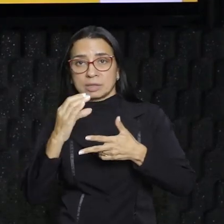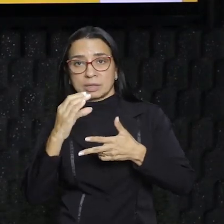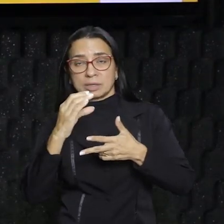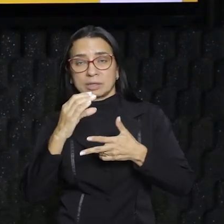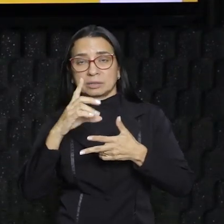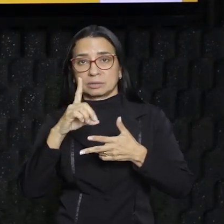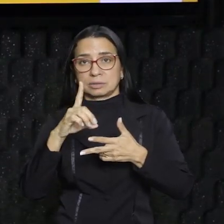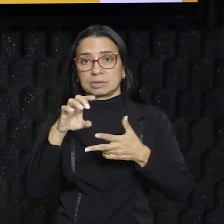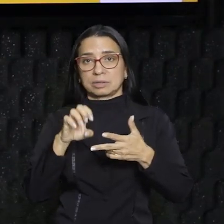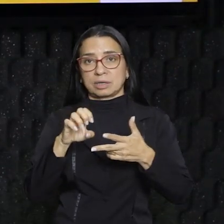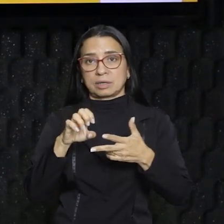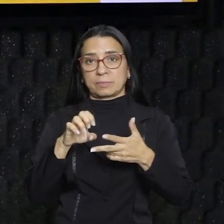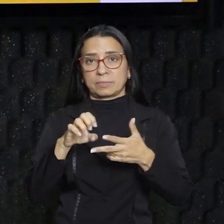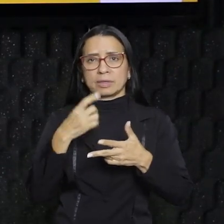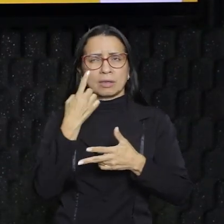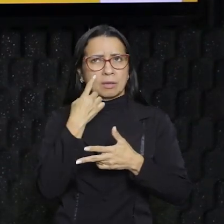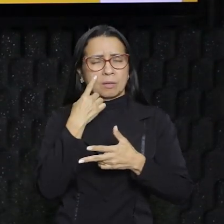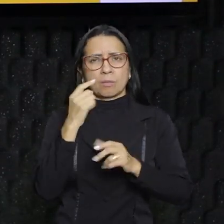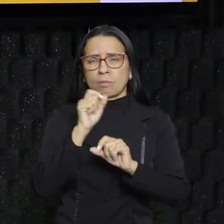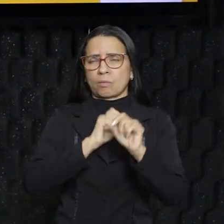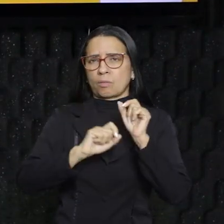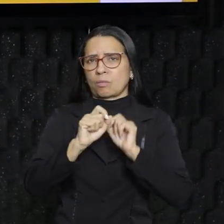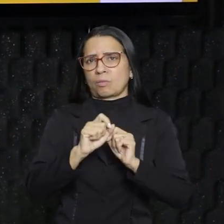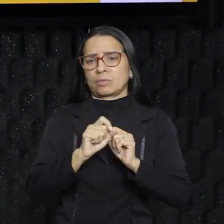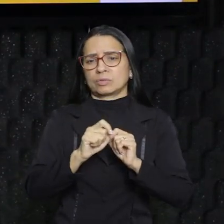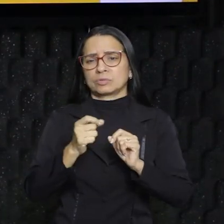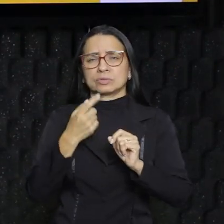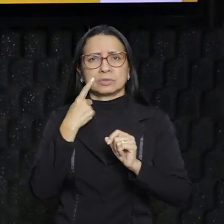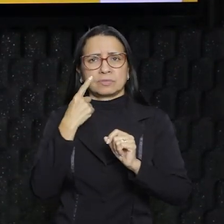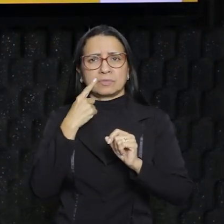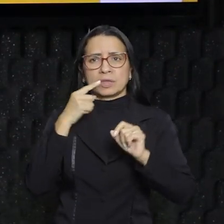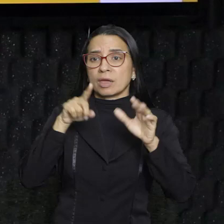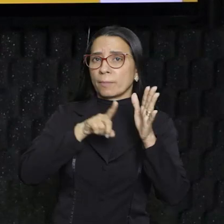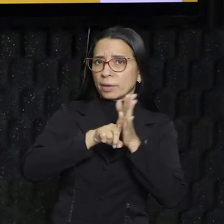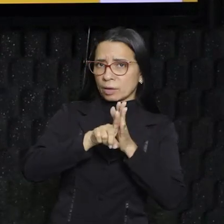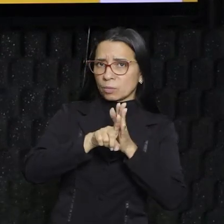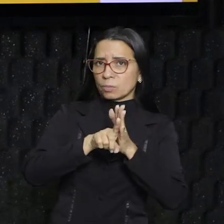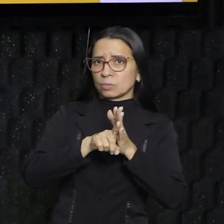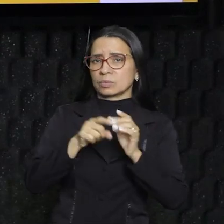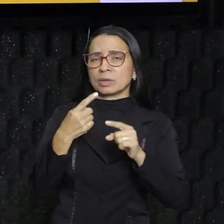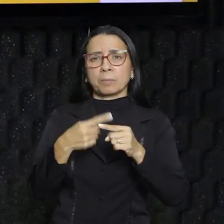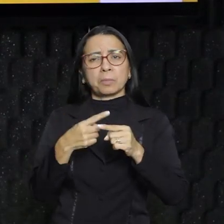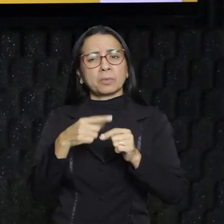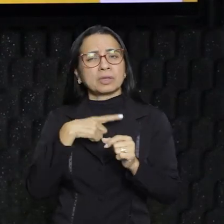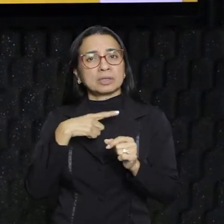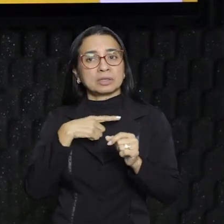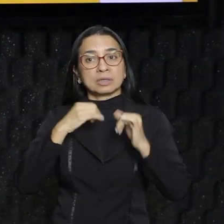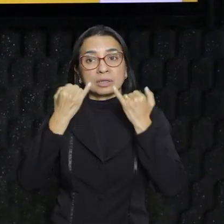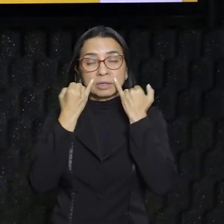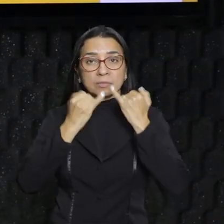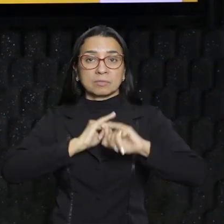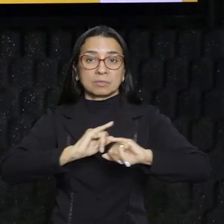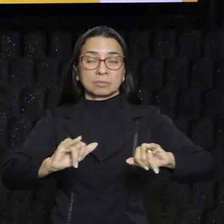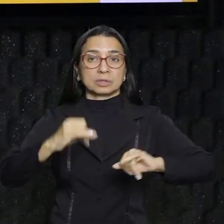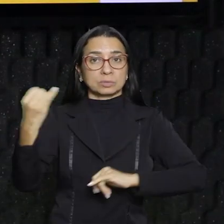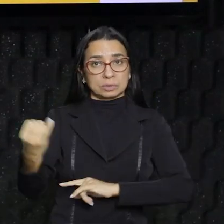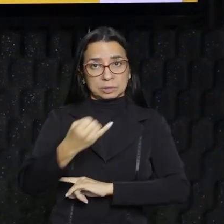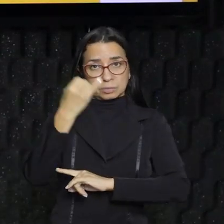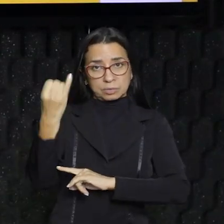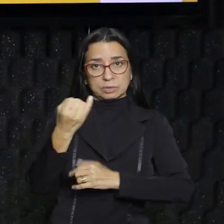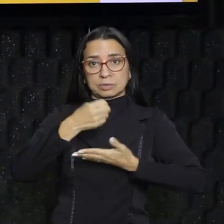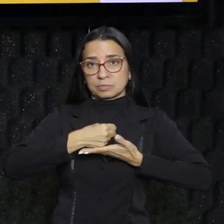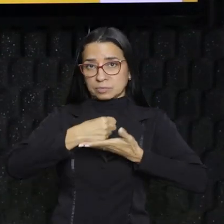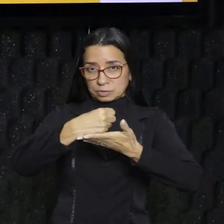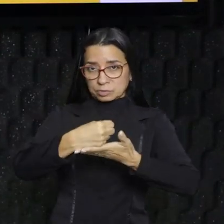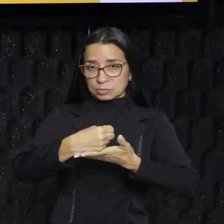passar algumas informações importantes, tá certo, que vão ajudar a gente a interpretar melhor o texto